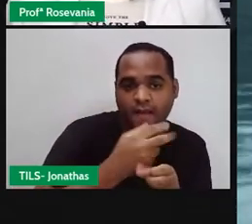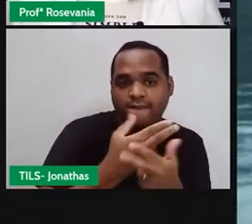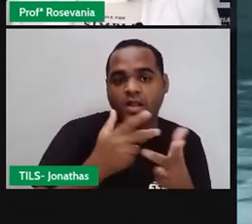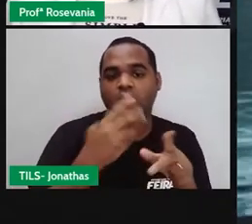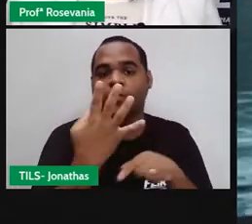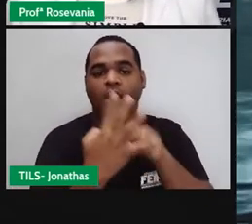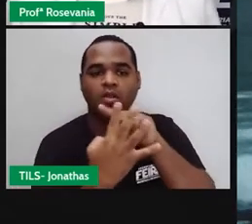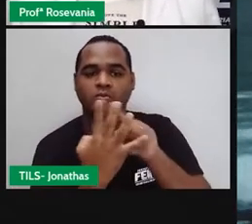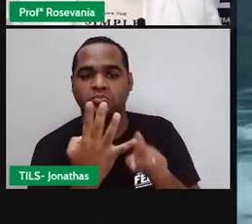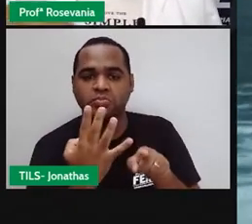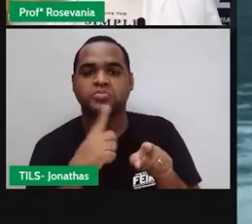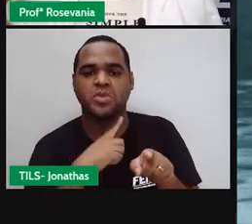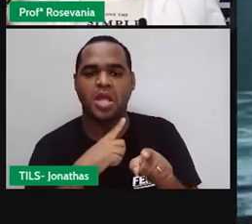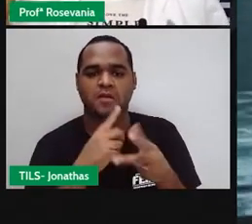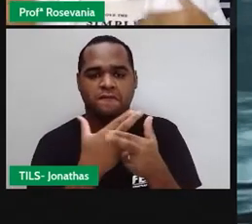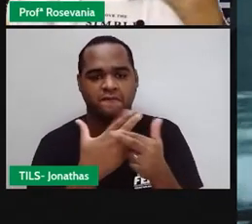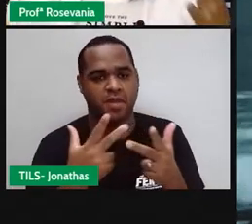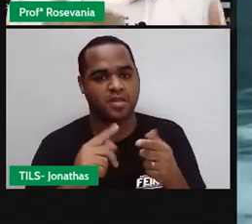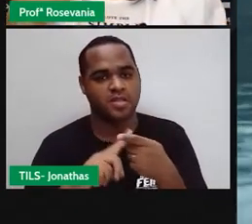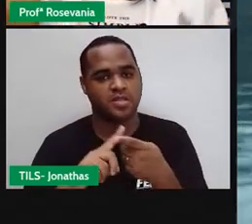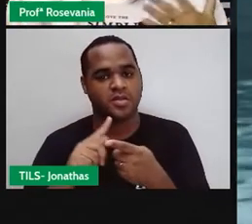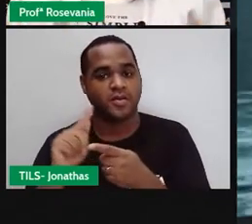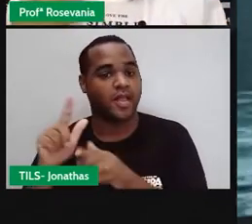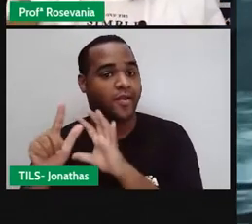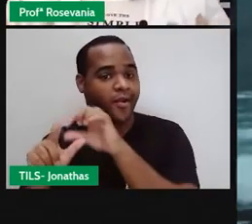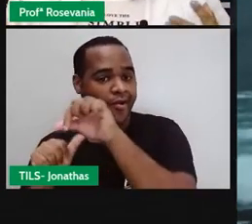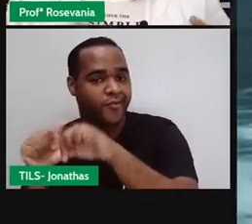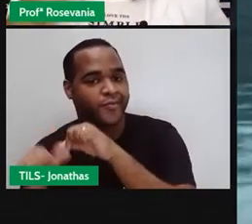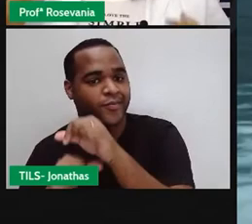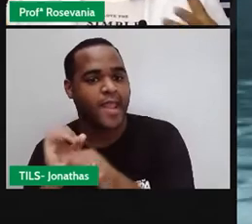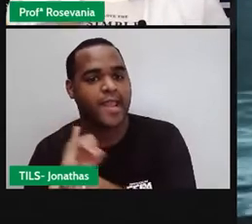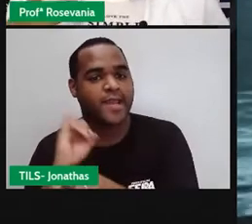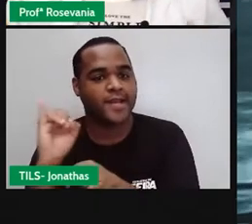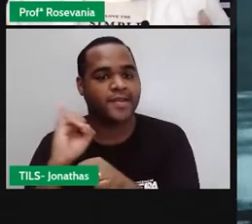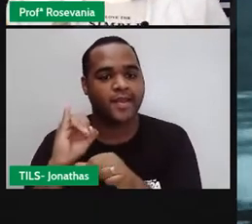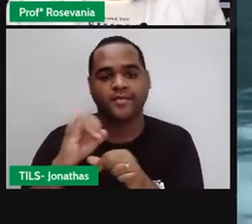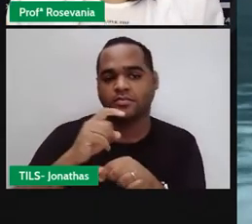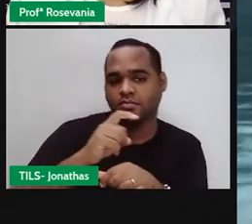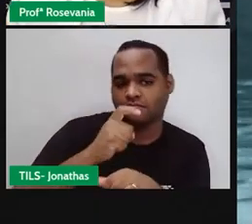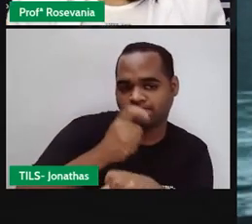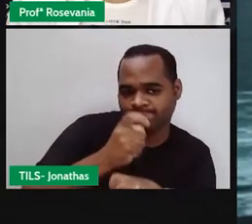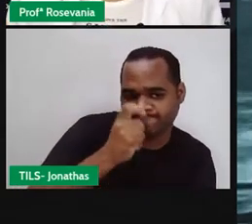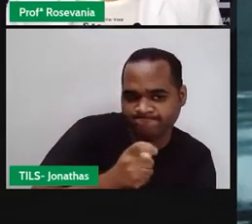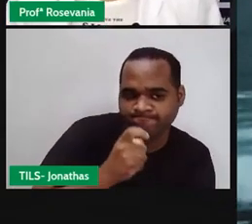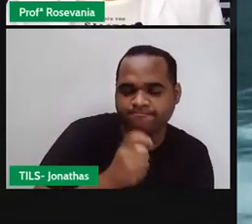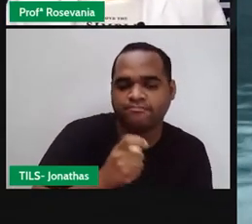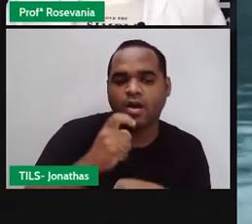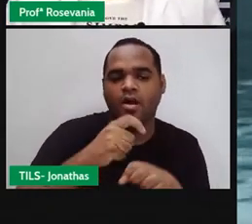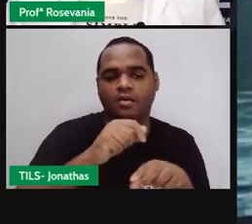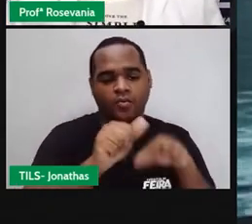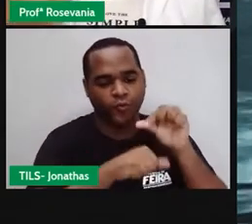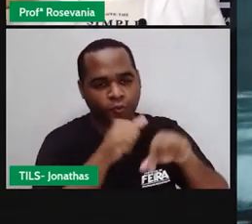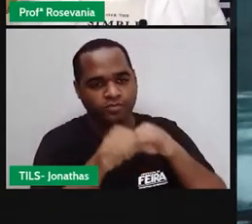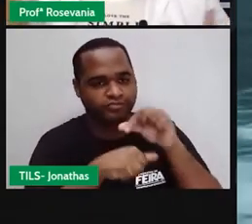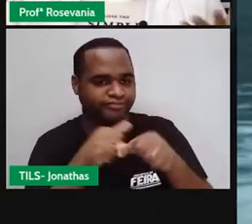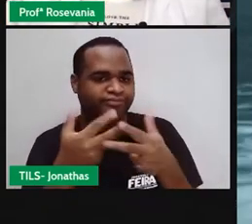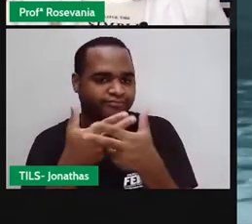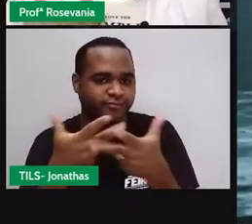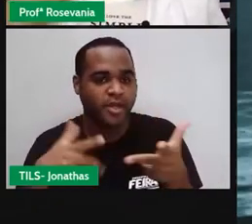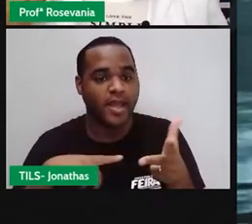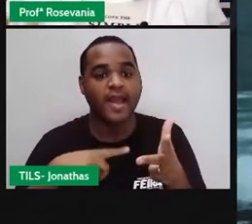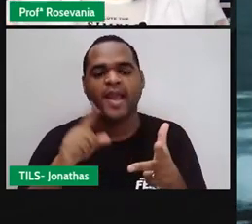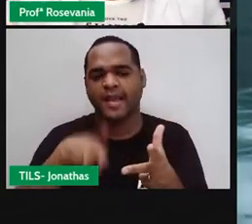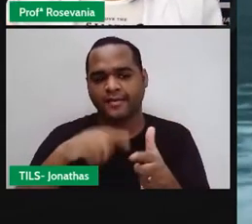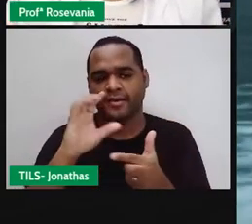interglaciais. Ou seja, a gente já teve, né, quatro vezes essa alteração, né, do clima do planeta e todas